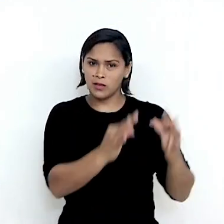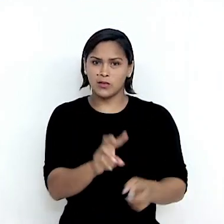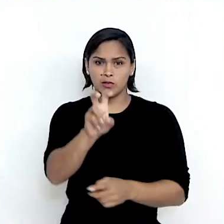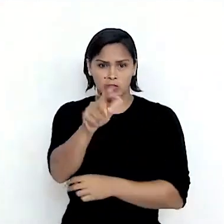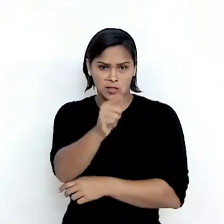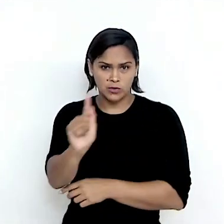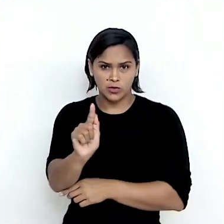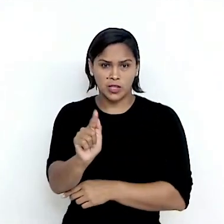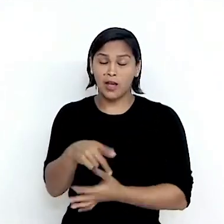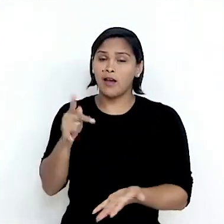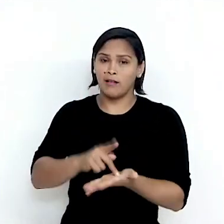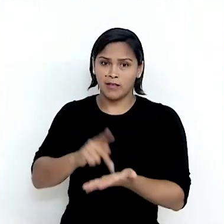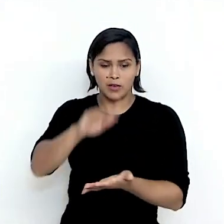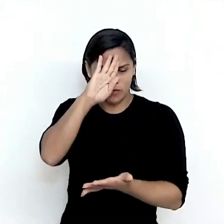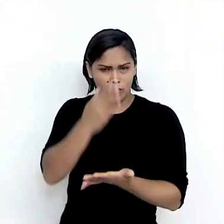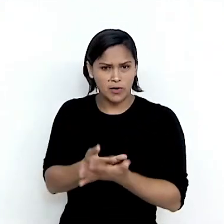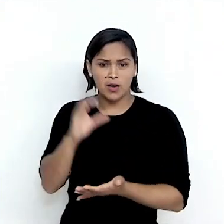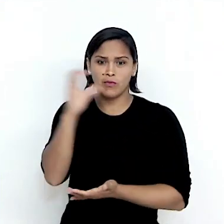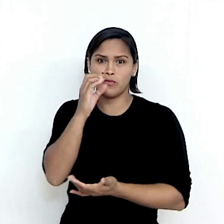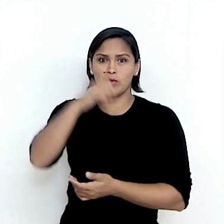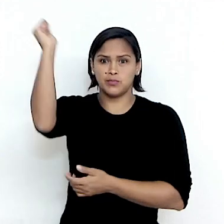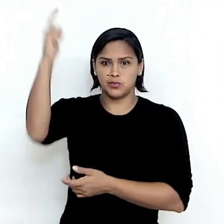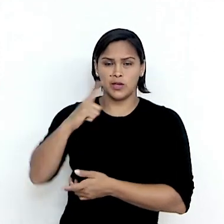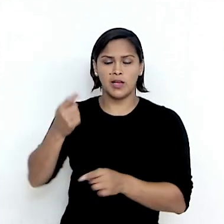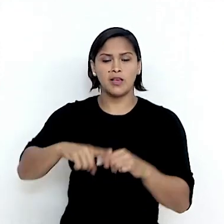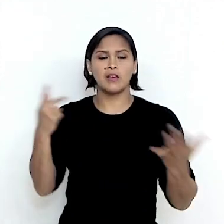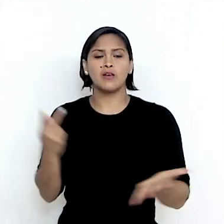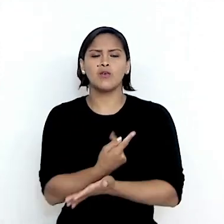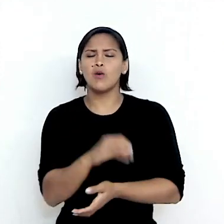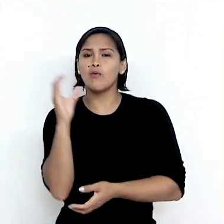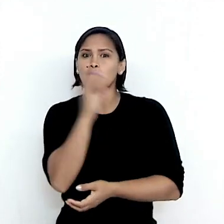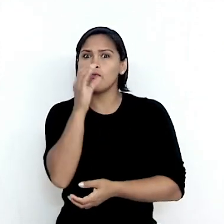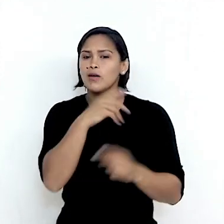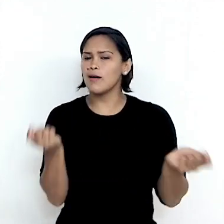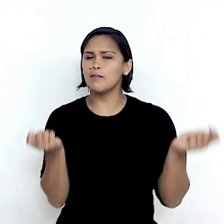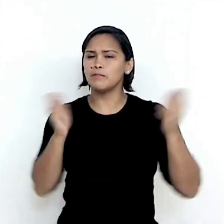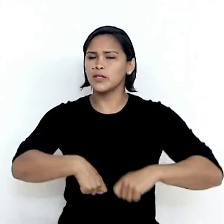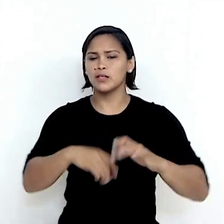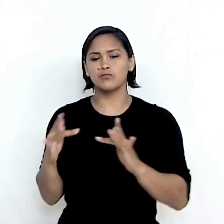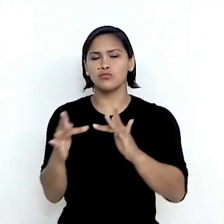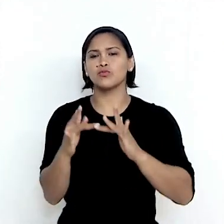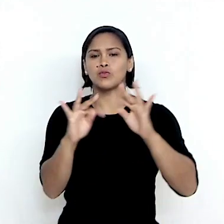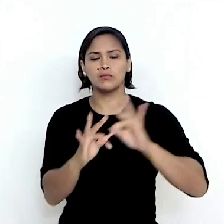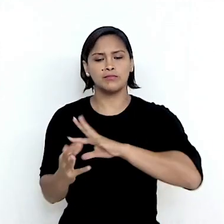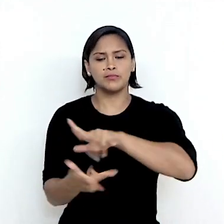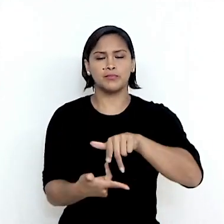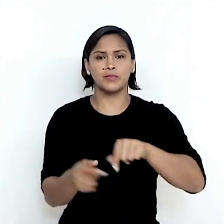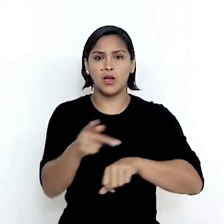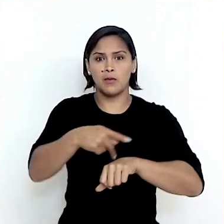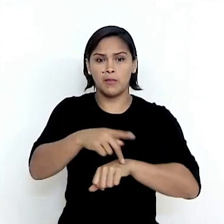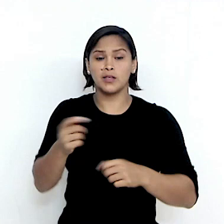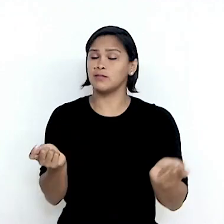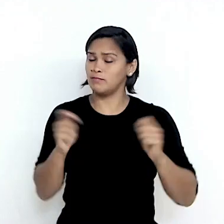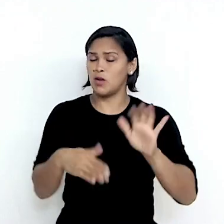5G, literalmente, a velocidade da luz, que é o que existe de mais rápido possível entre os dois continentes. E isso